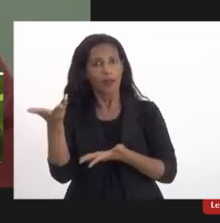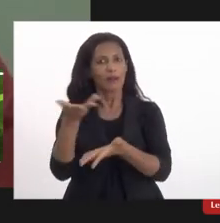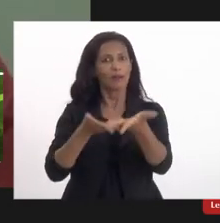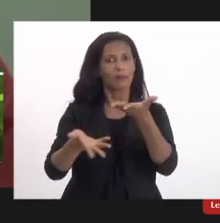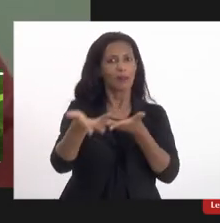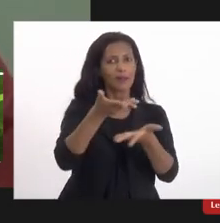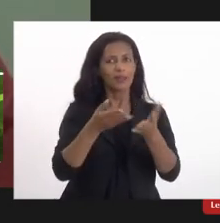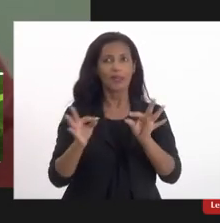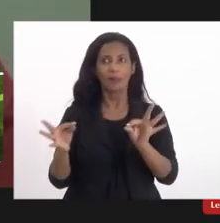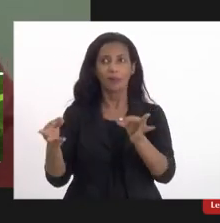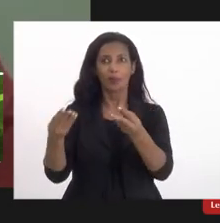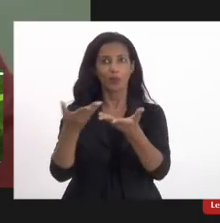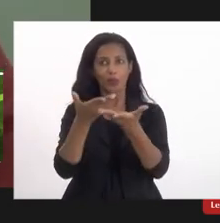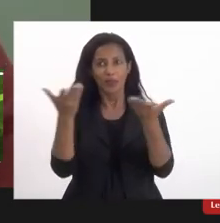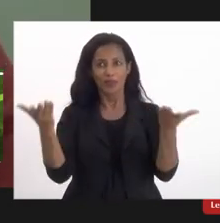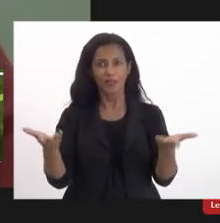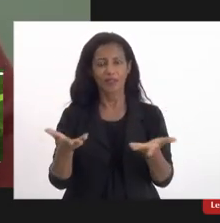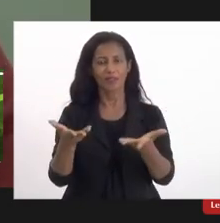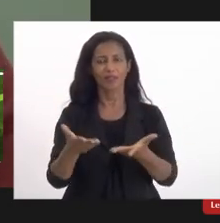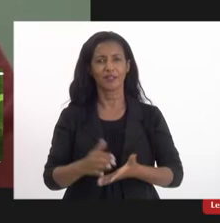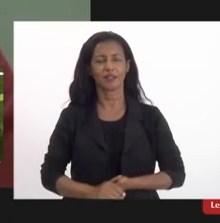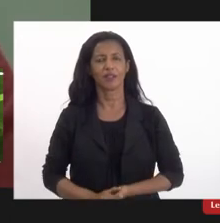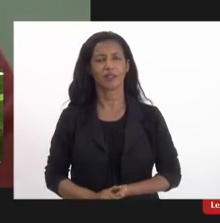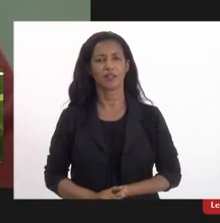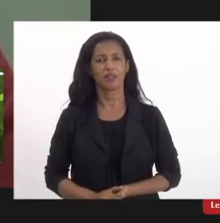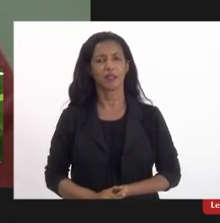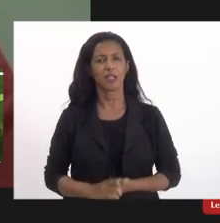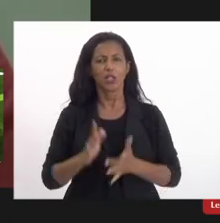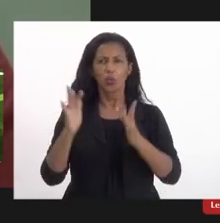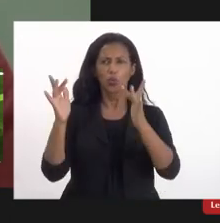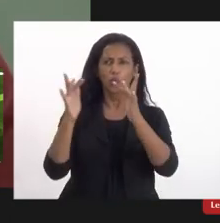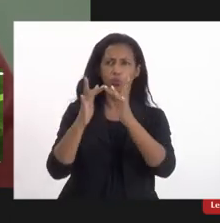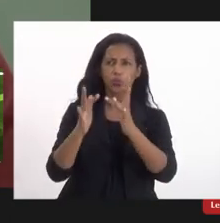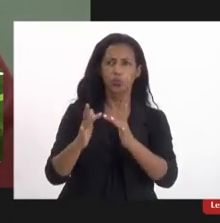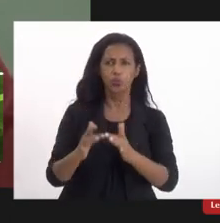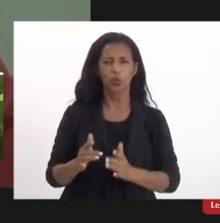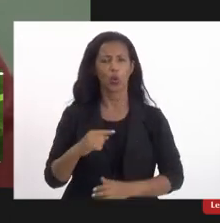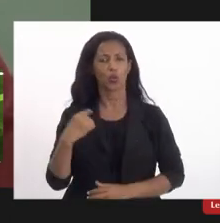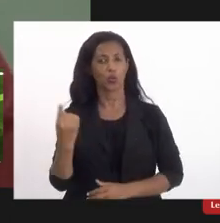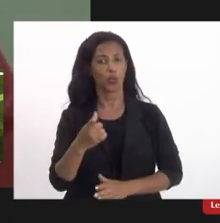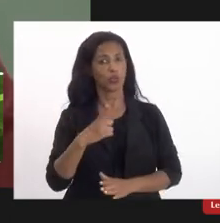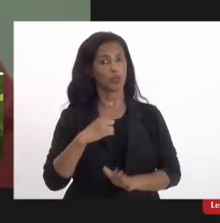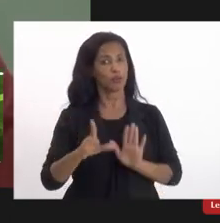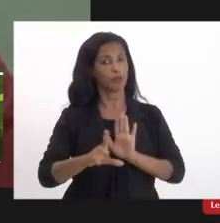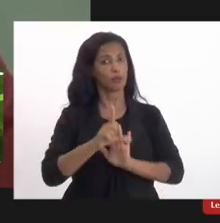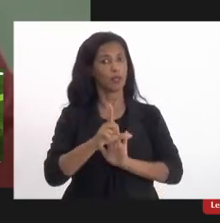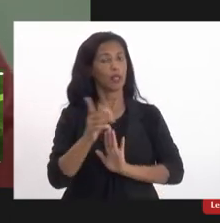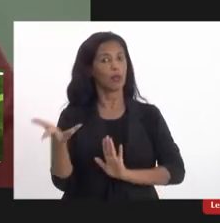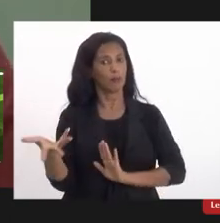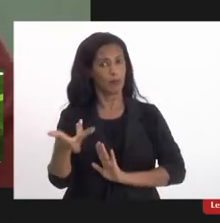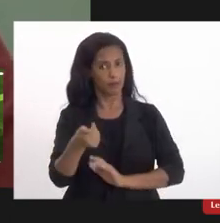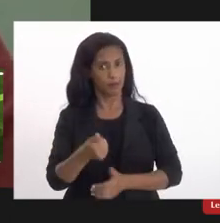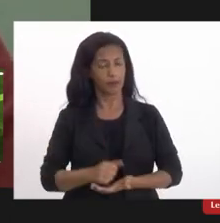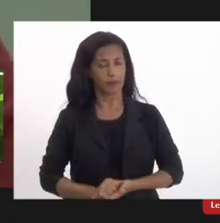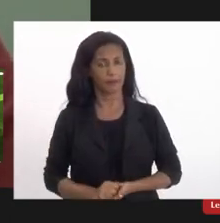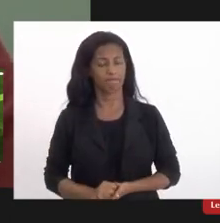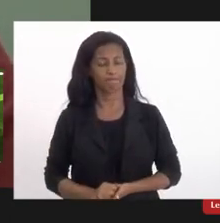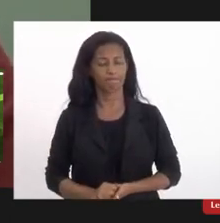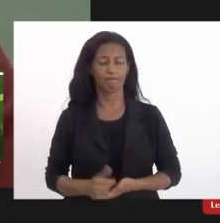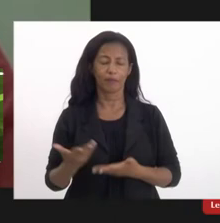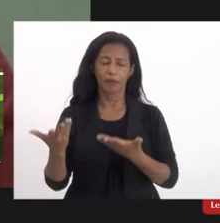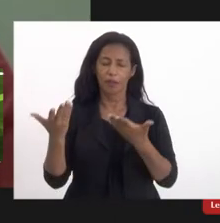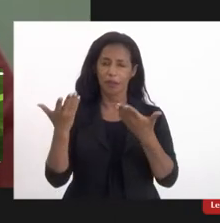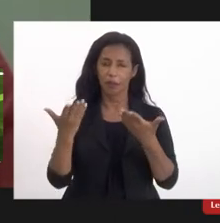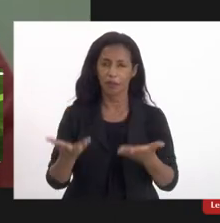todas as que estão aqui nessa mesa linda, e todo mundo está de acordo que nós temos uma legislação maravilhosa, então, é